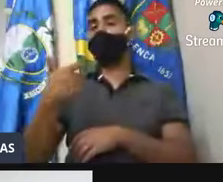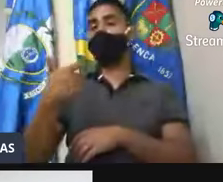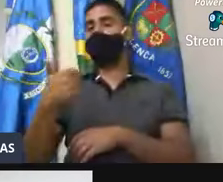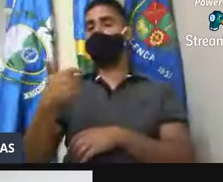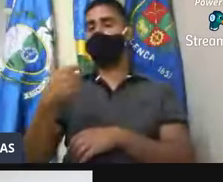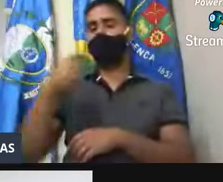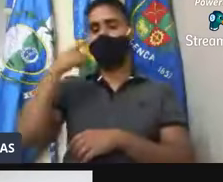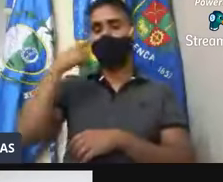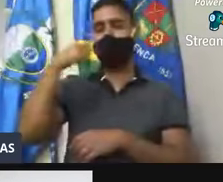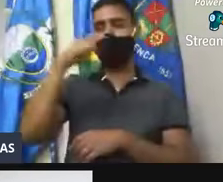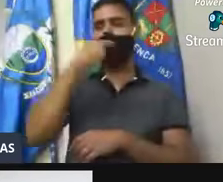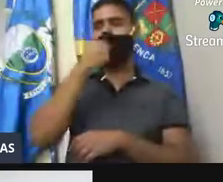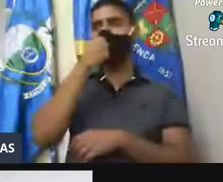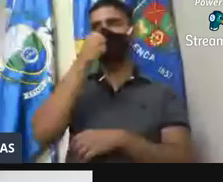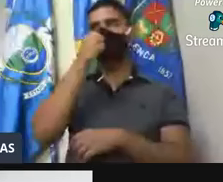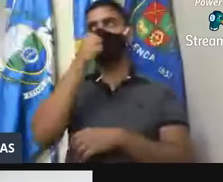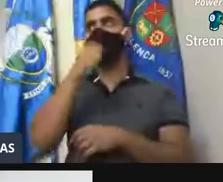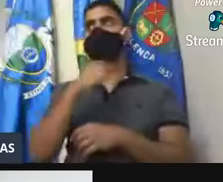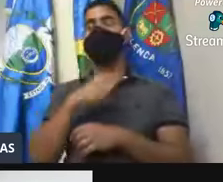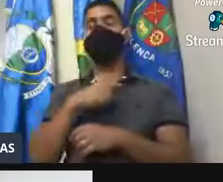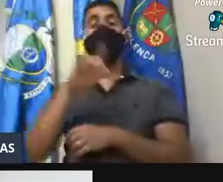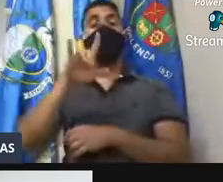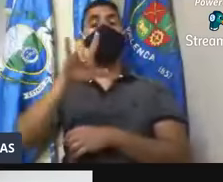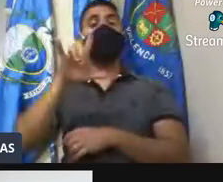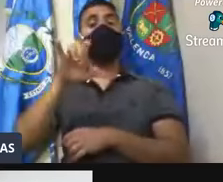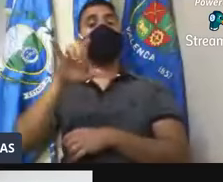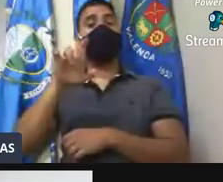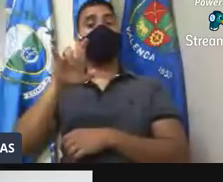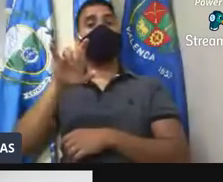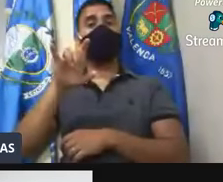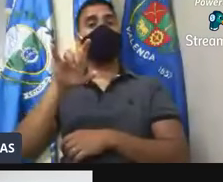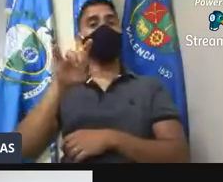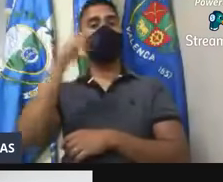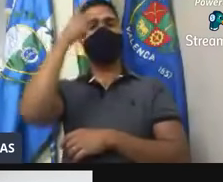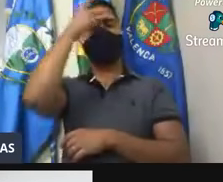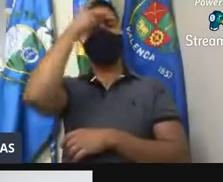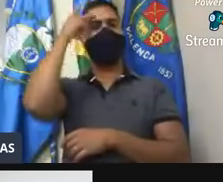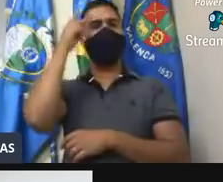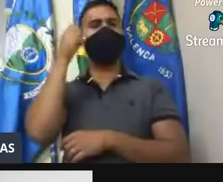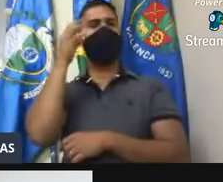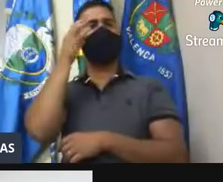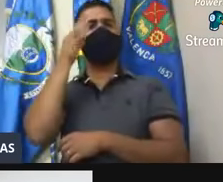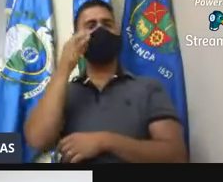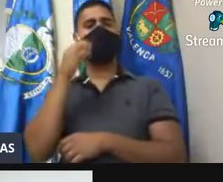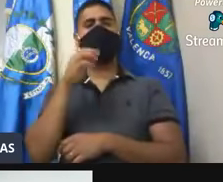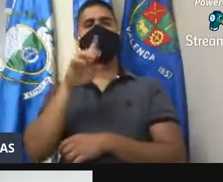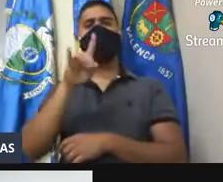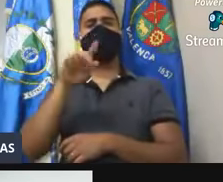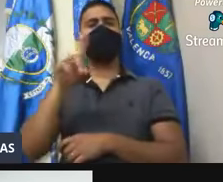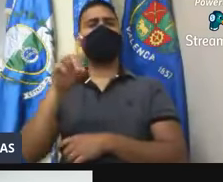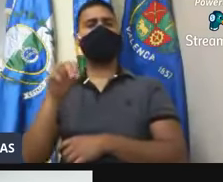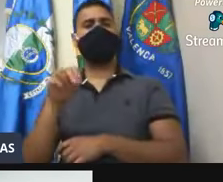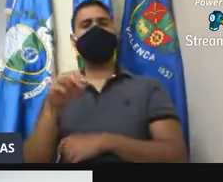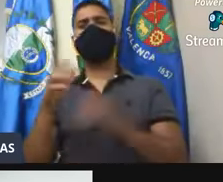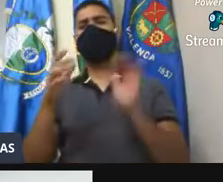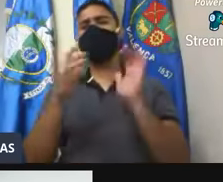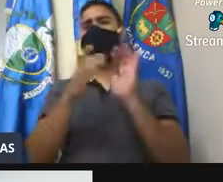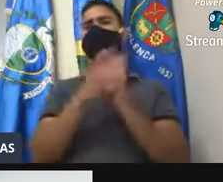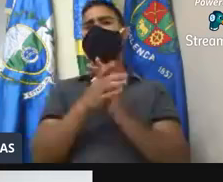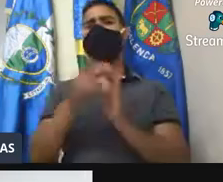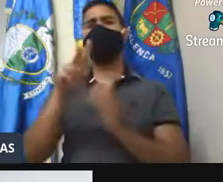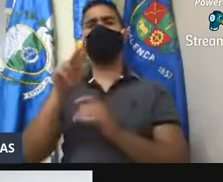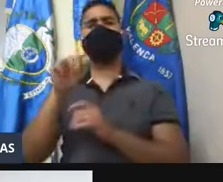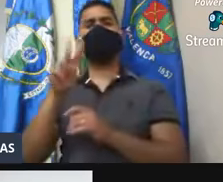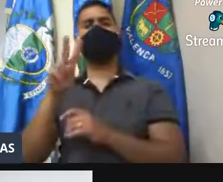olha o perfil. No Instagram, pessoas gatas, lindos Vavá, casais lindos Vavá,